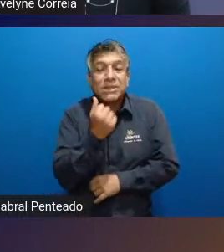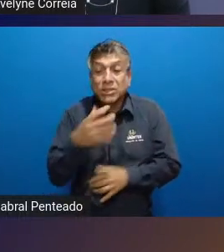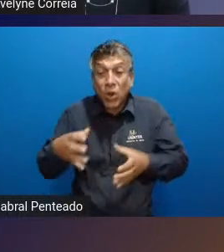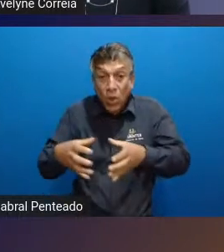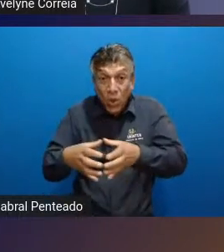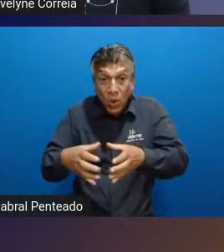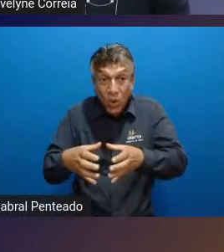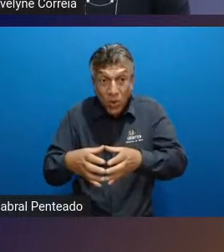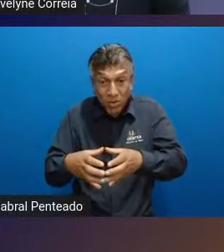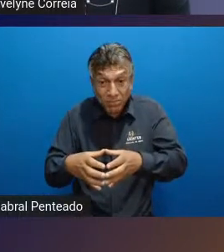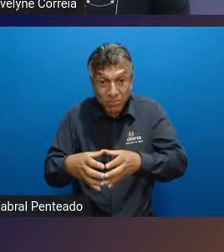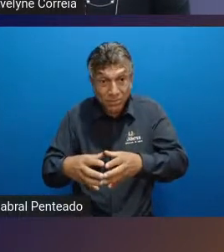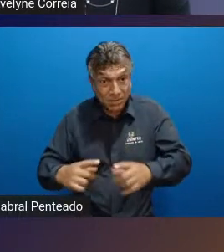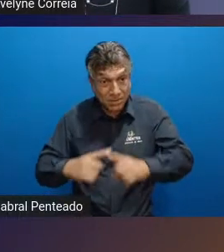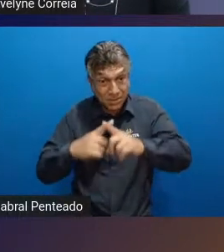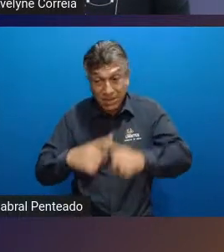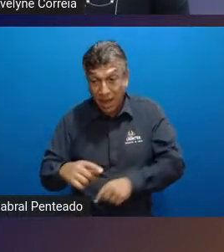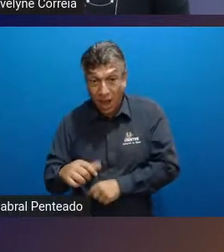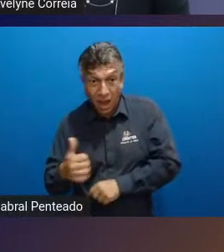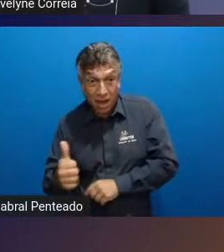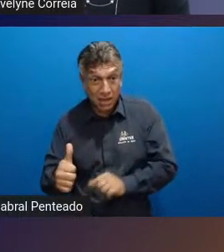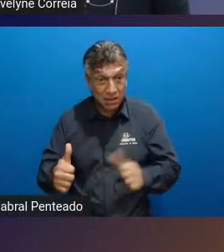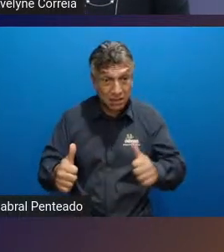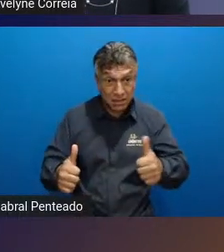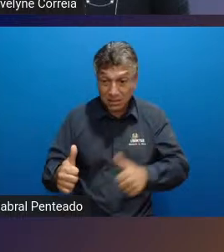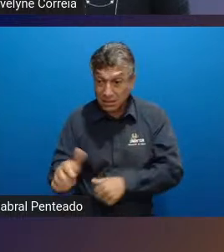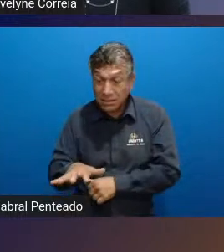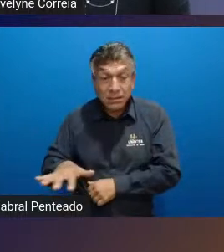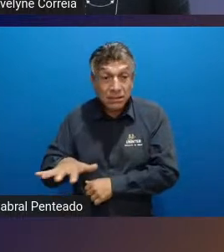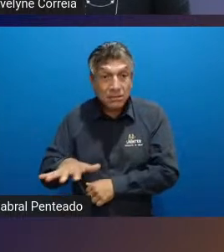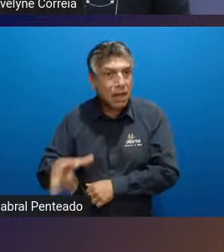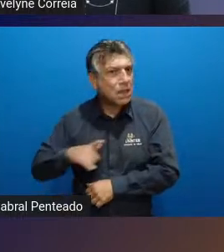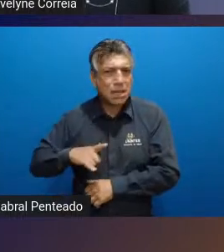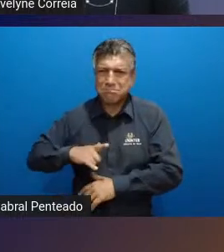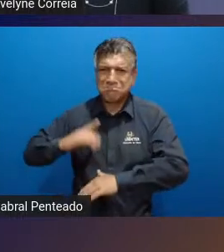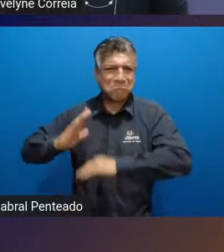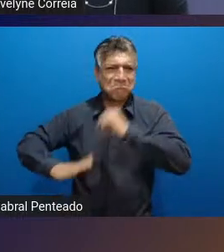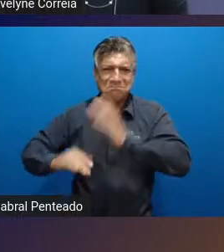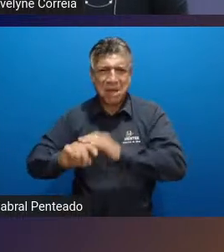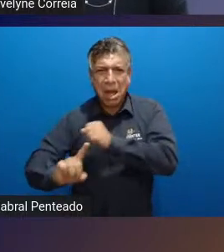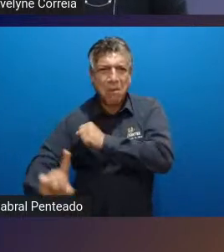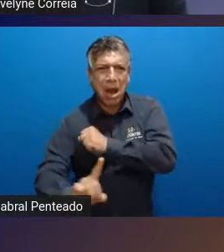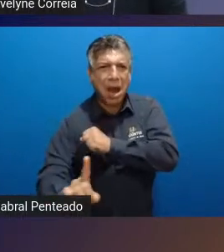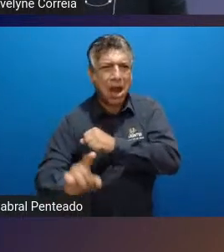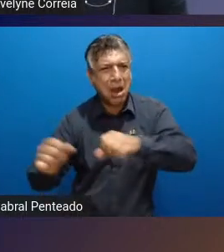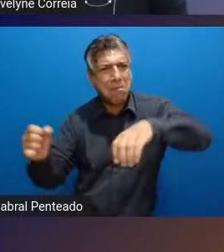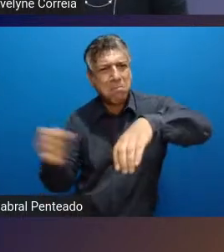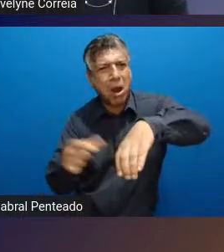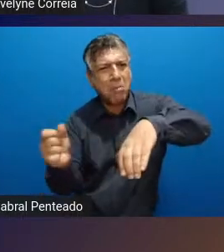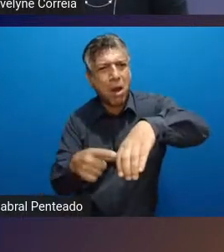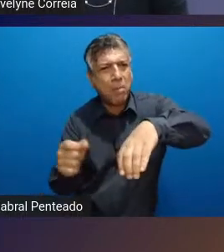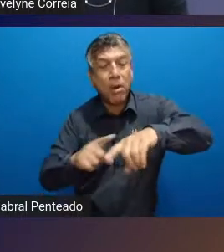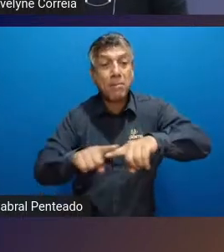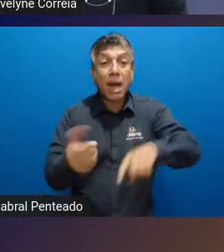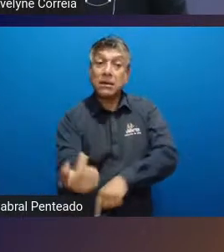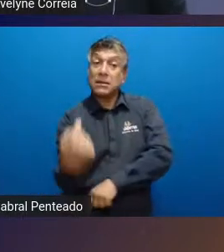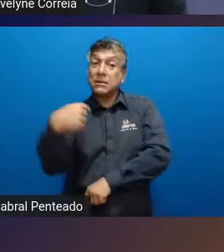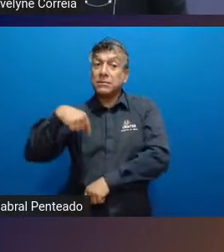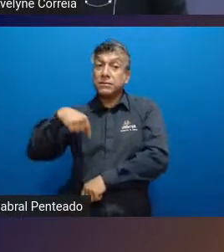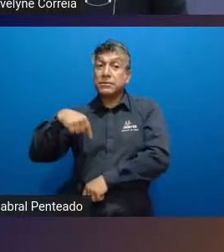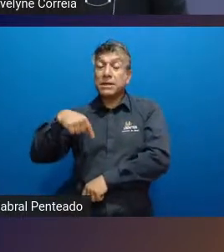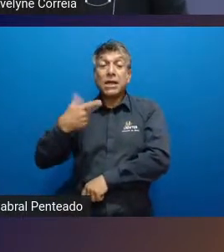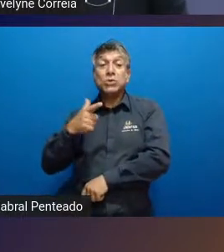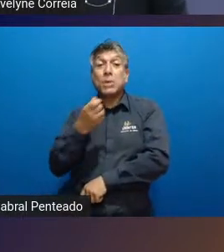futebol é a equipe ter excelentes atacantes se não tem bons